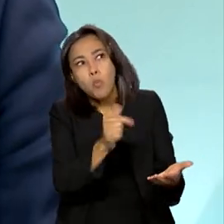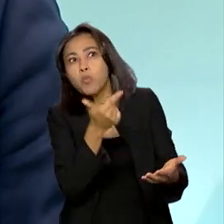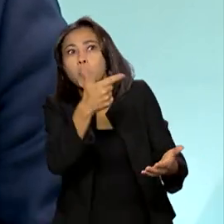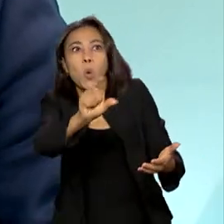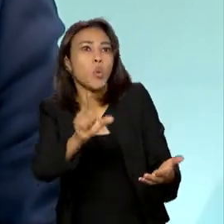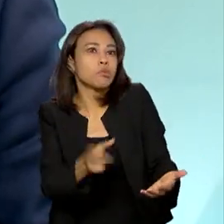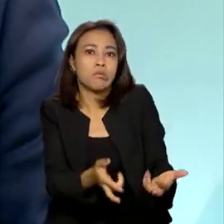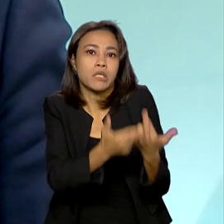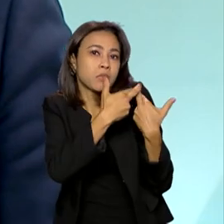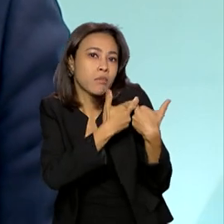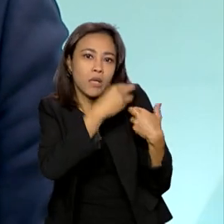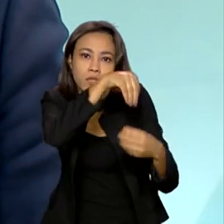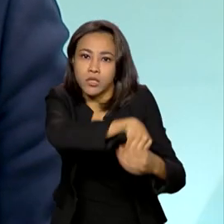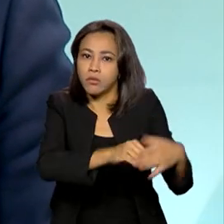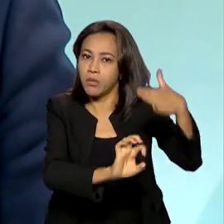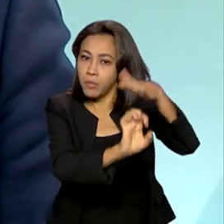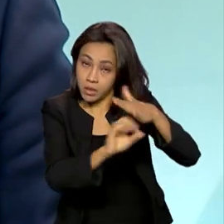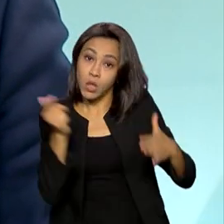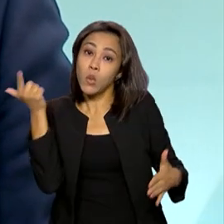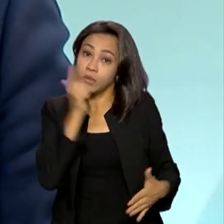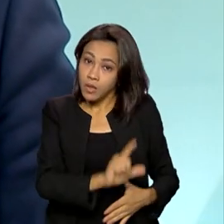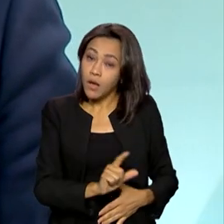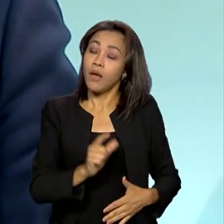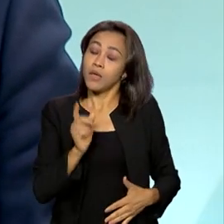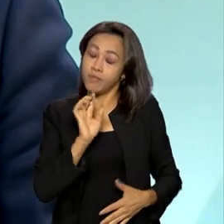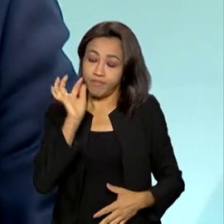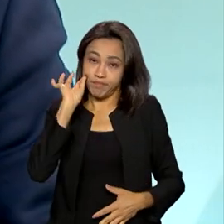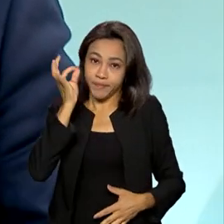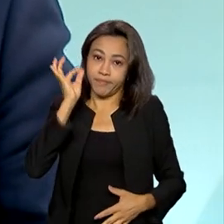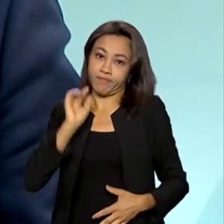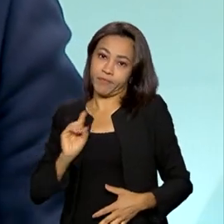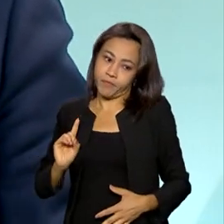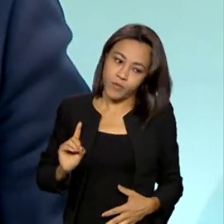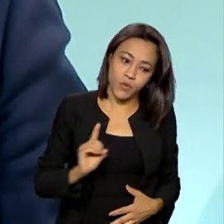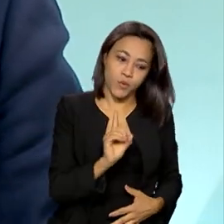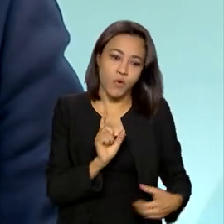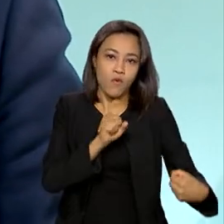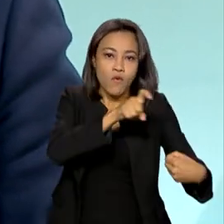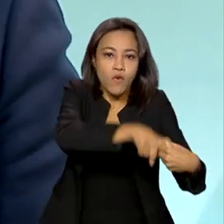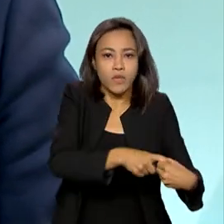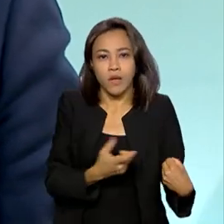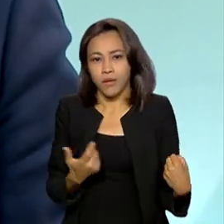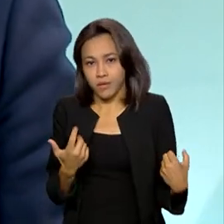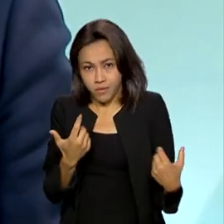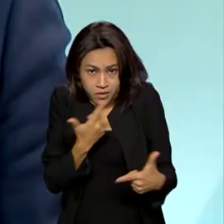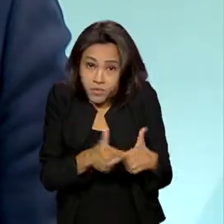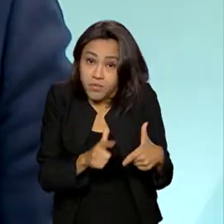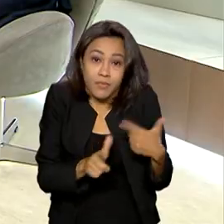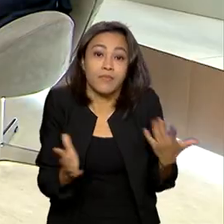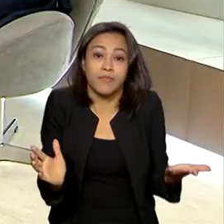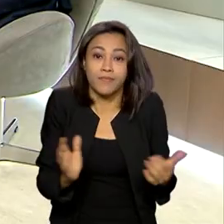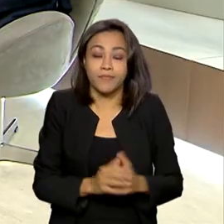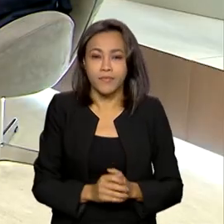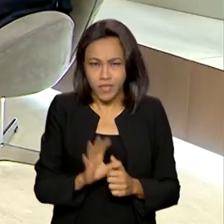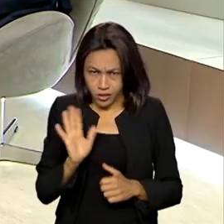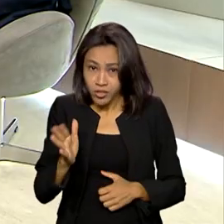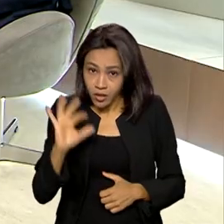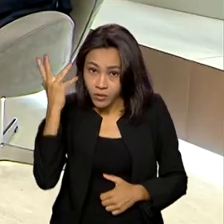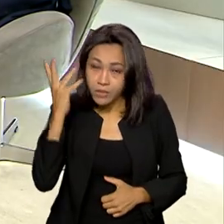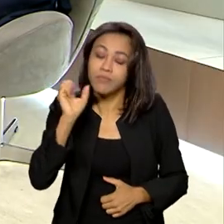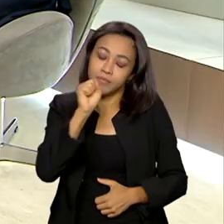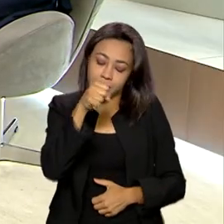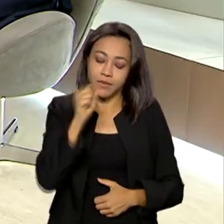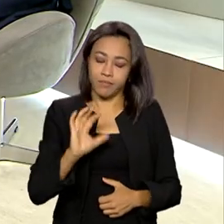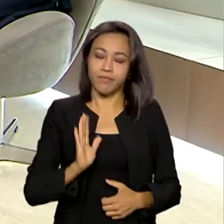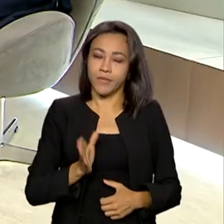na empresa e ele consegue retornar de imediato, sem grandes celeumas. Isso já está acontecendo? Já está